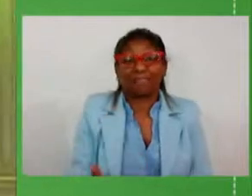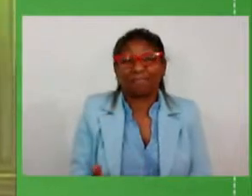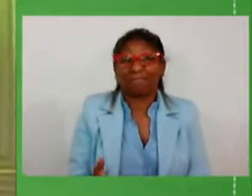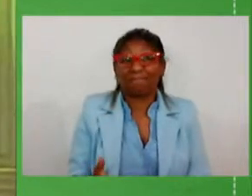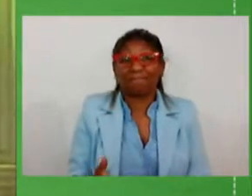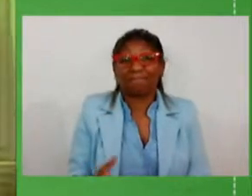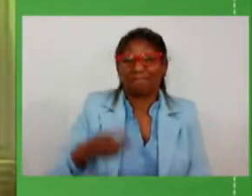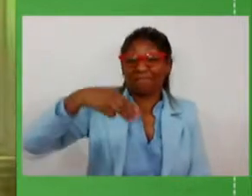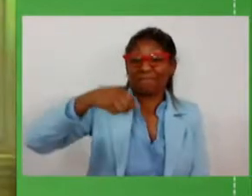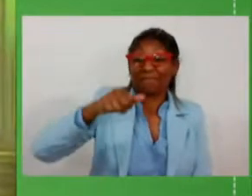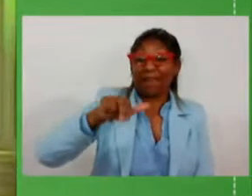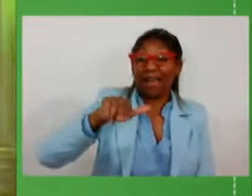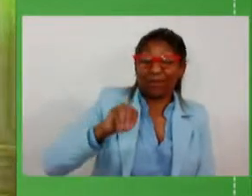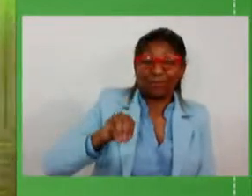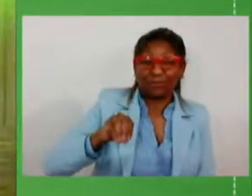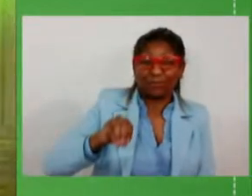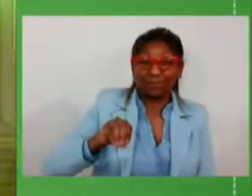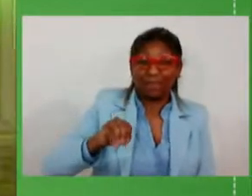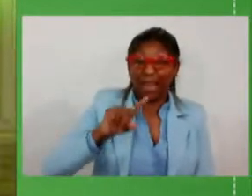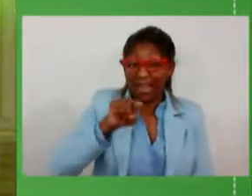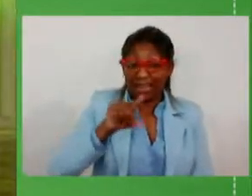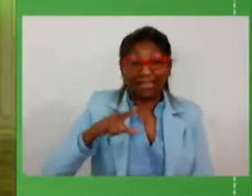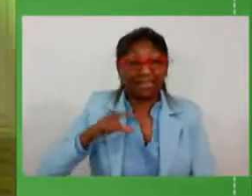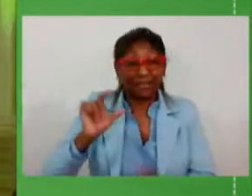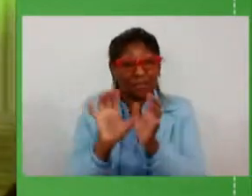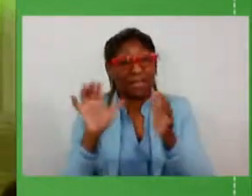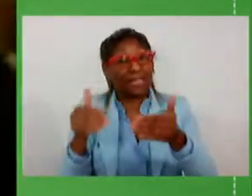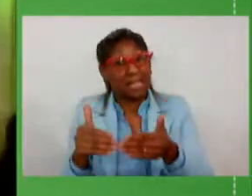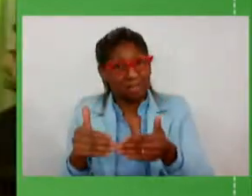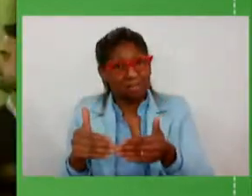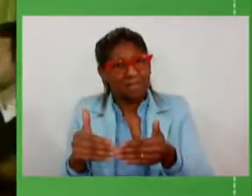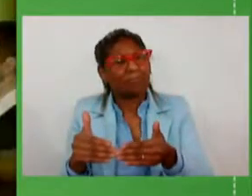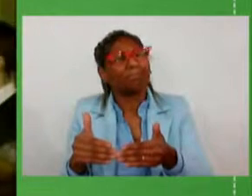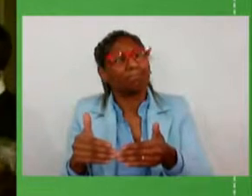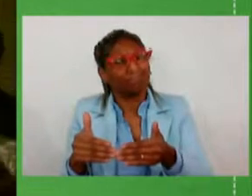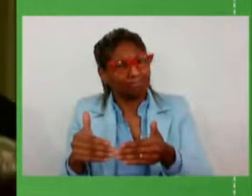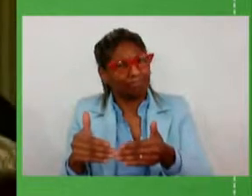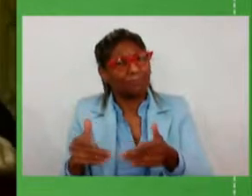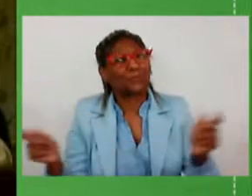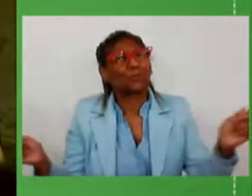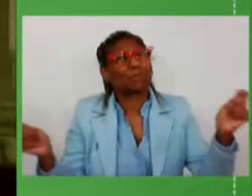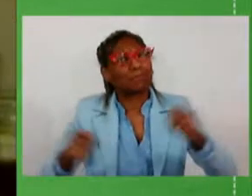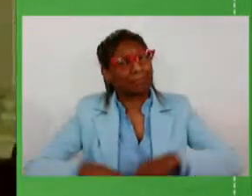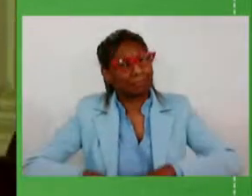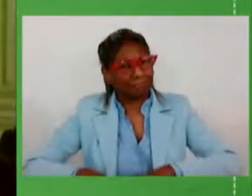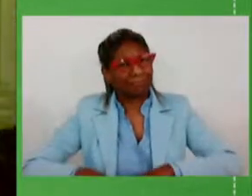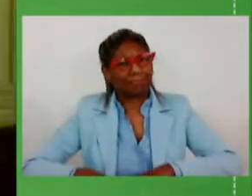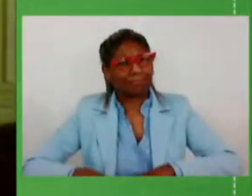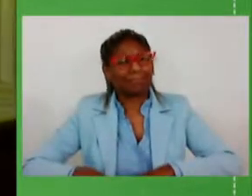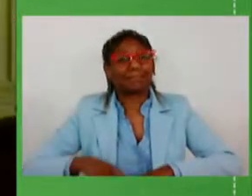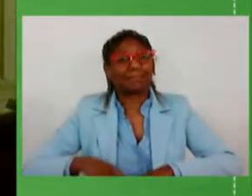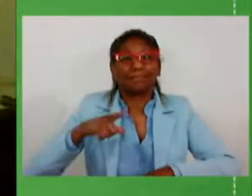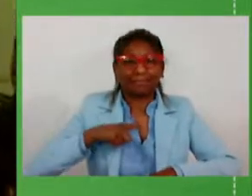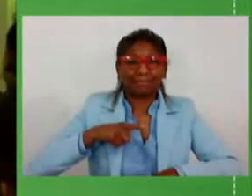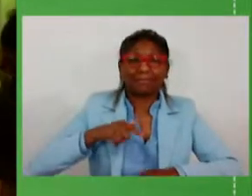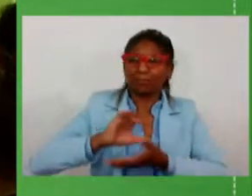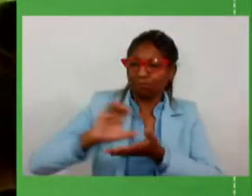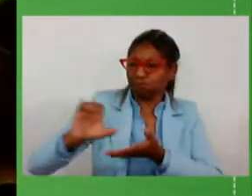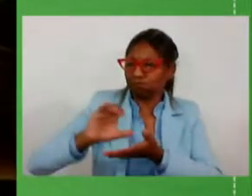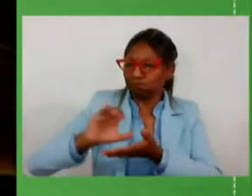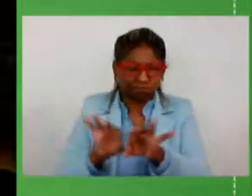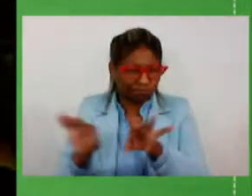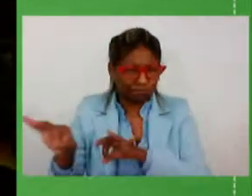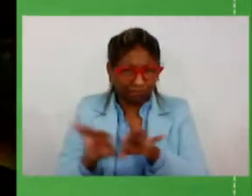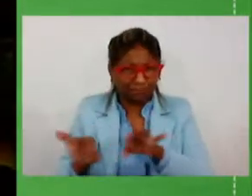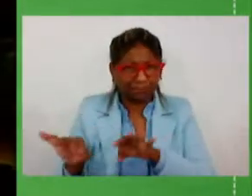porque esse com toda a equipe é que está também nos dando a condição de termos os recursos é o